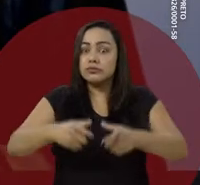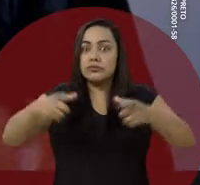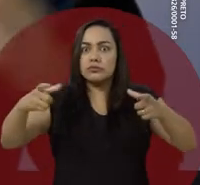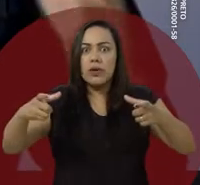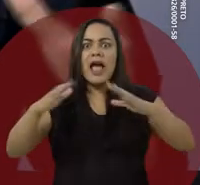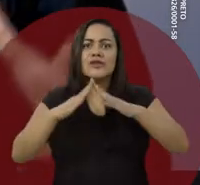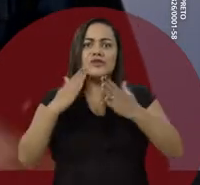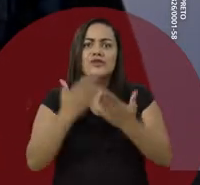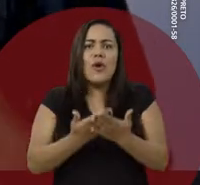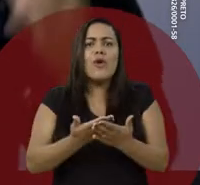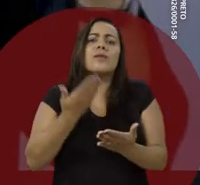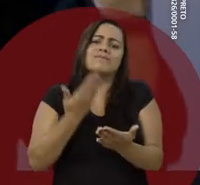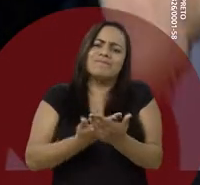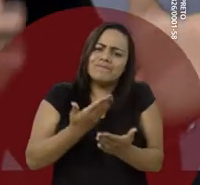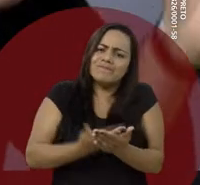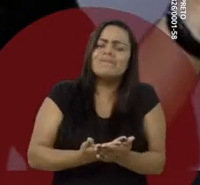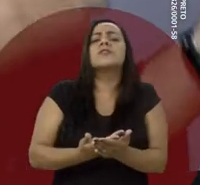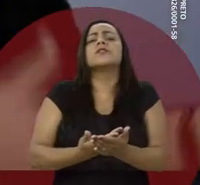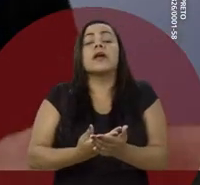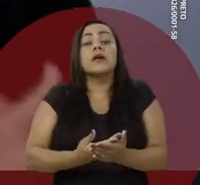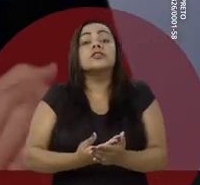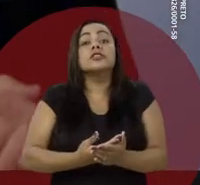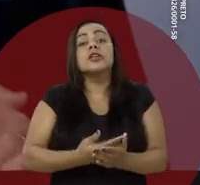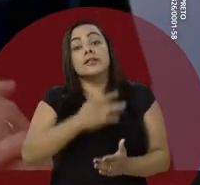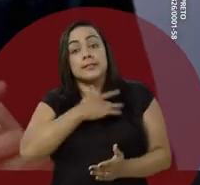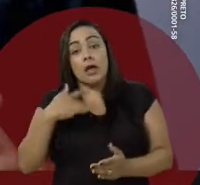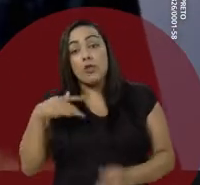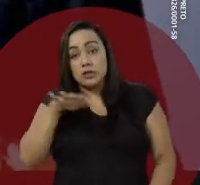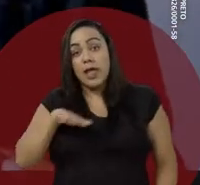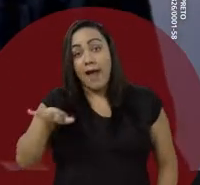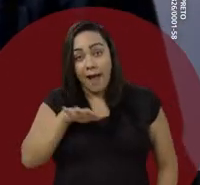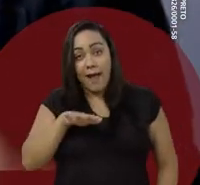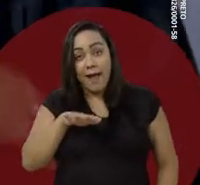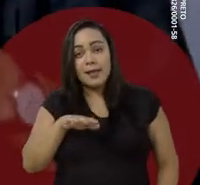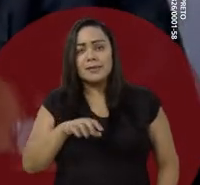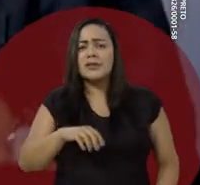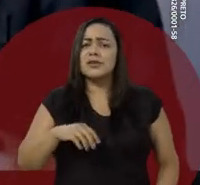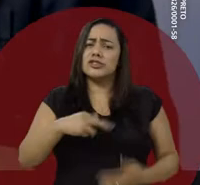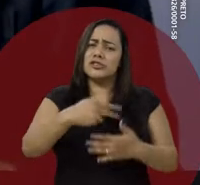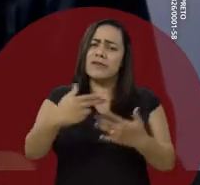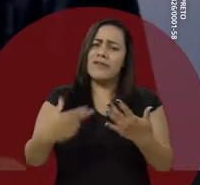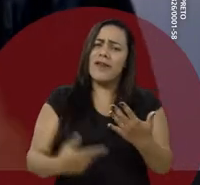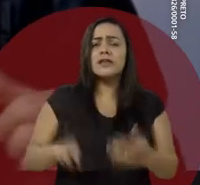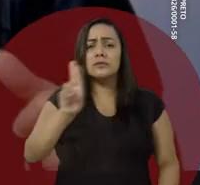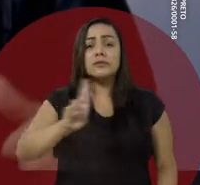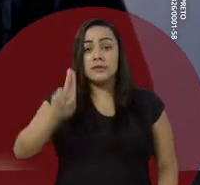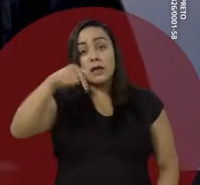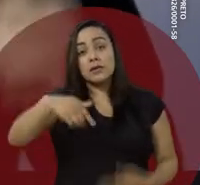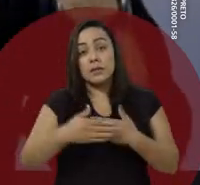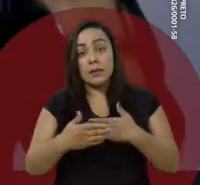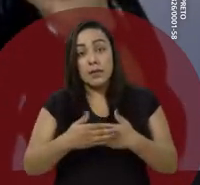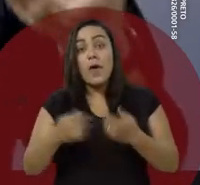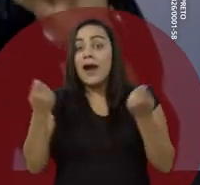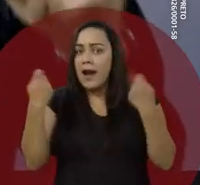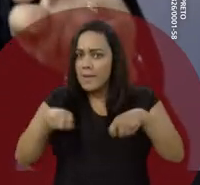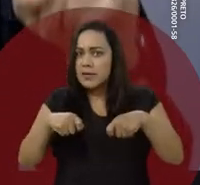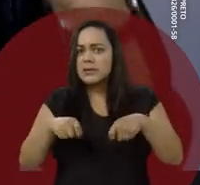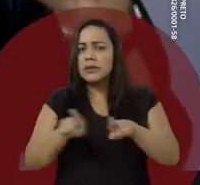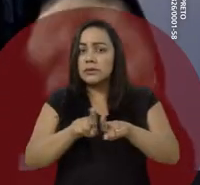rede municipal como rede escola para a formação dos estudantes de cursos da área da saúde nas várias universidades locais,